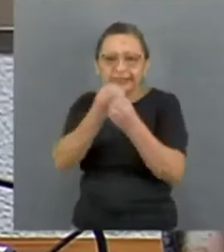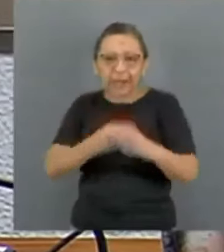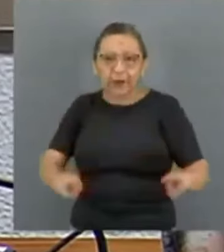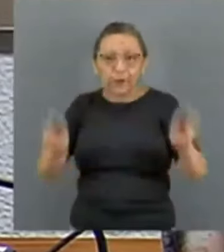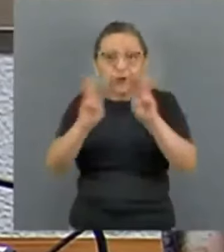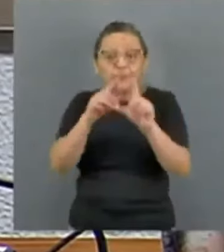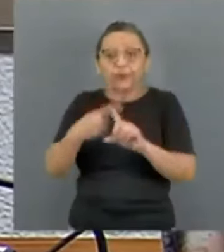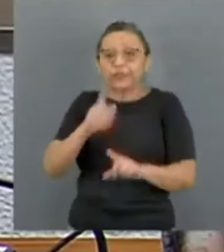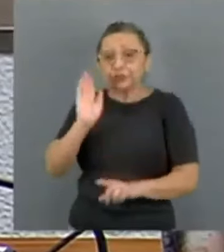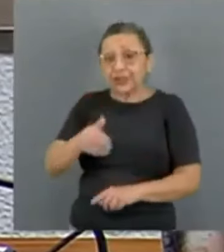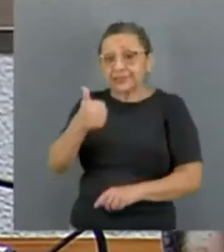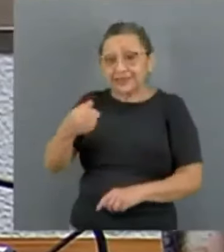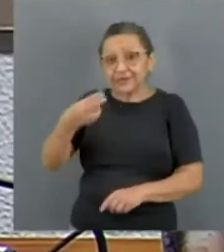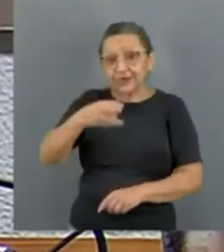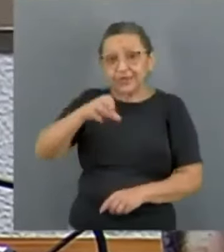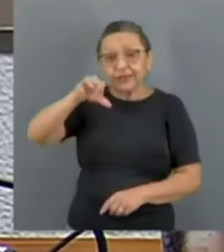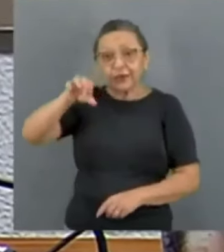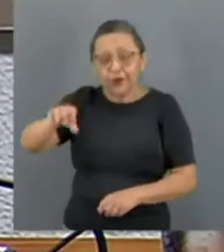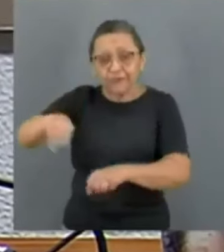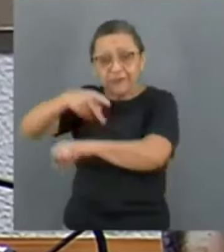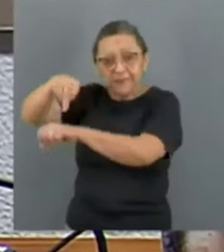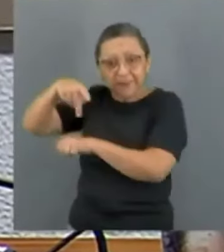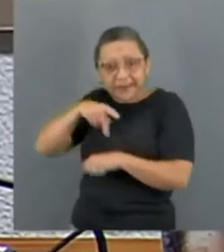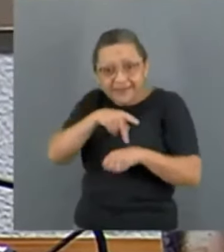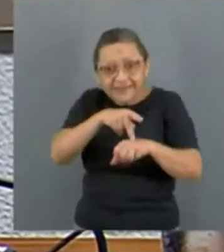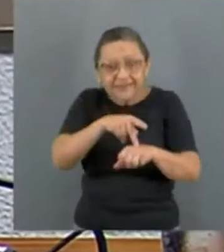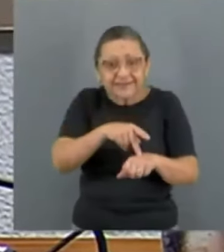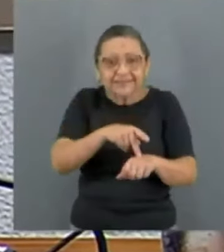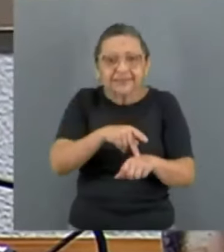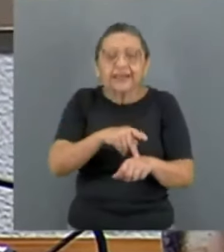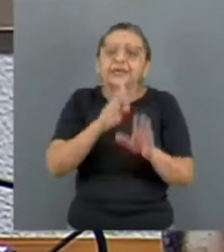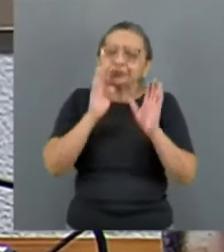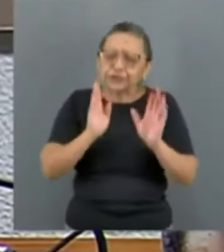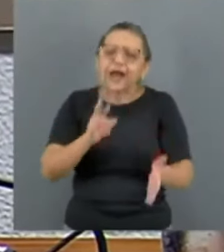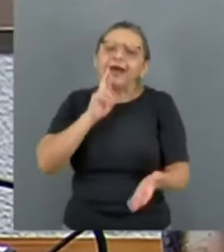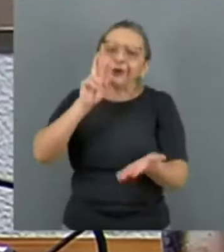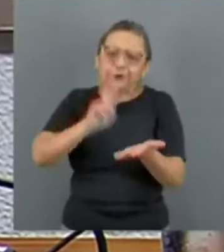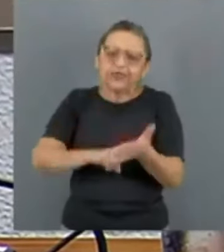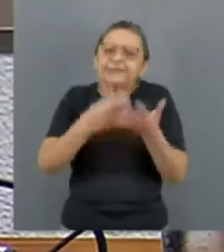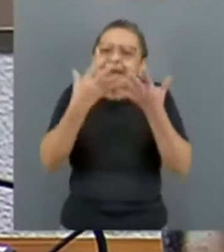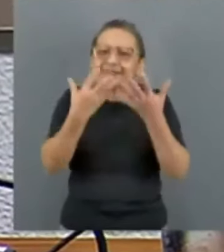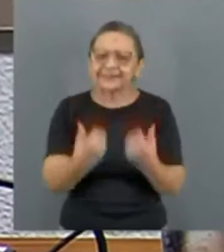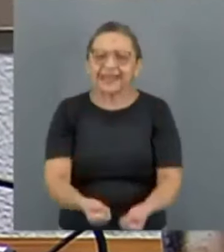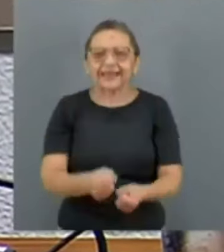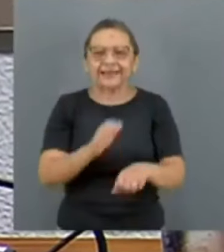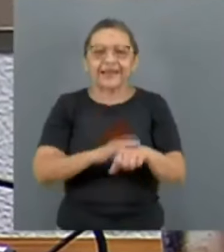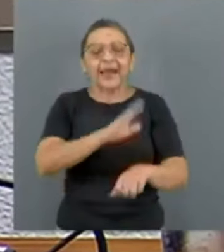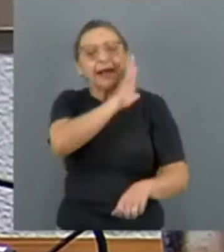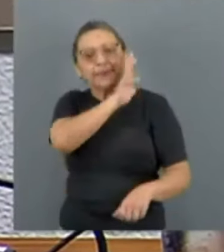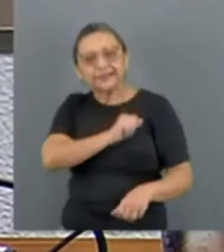139 países dos 193 membros das Nações Unidas já reconhecem o Estado palestino como um Estado.